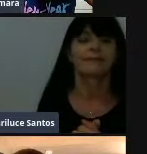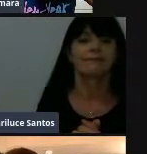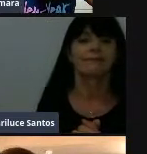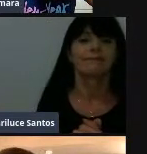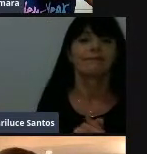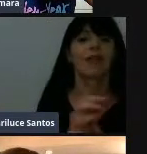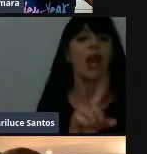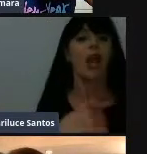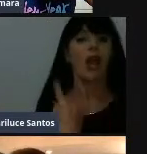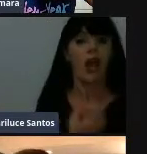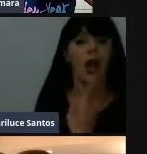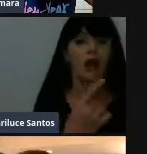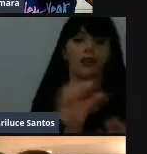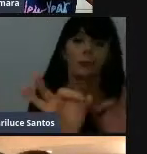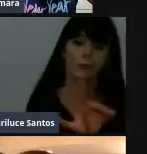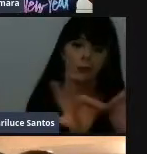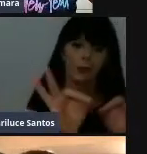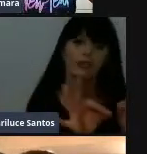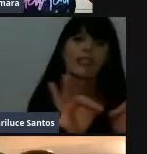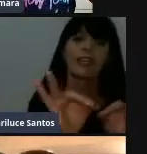Nossos projetos.